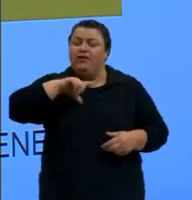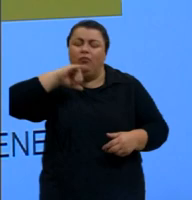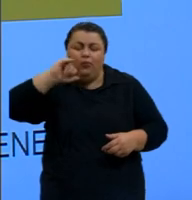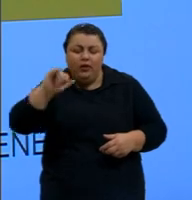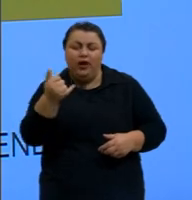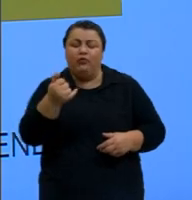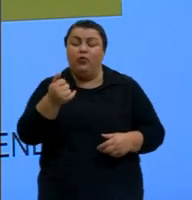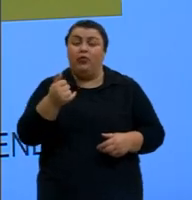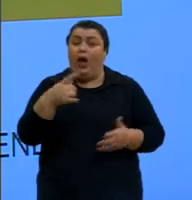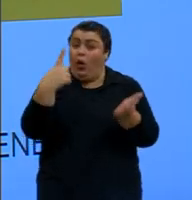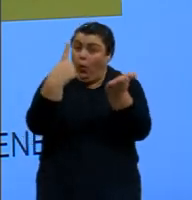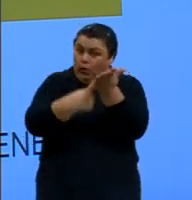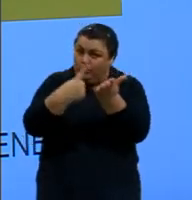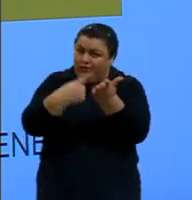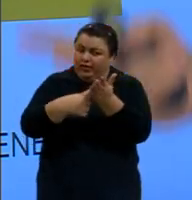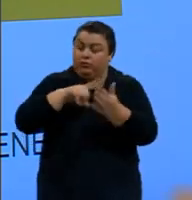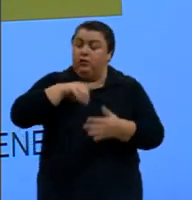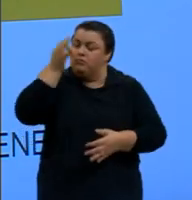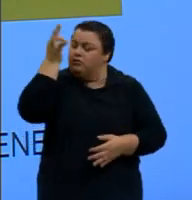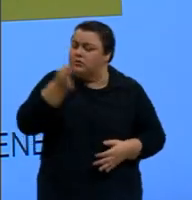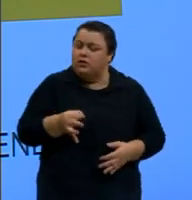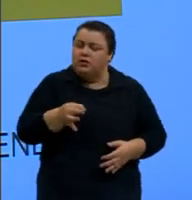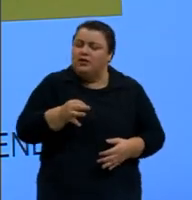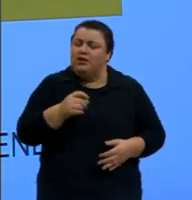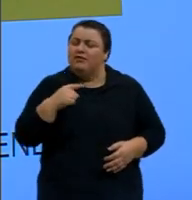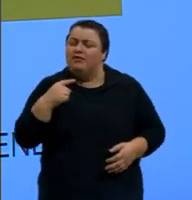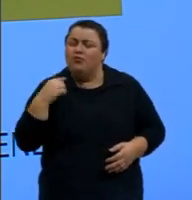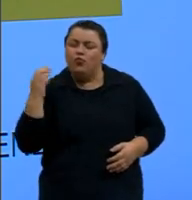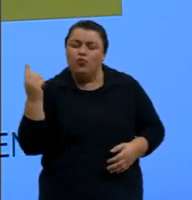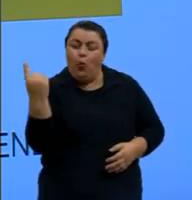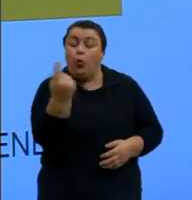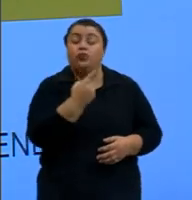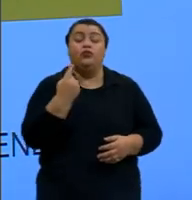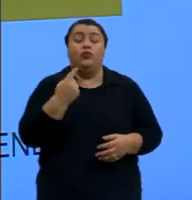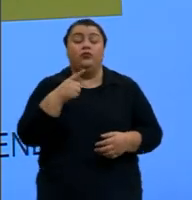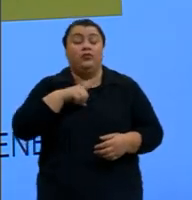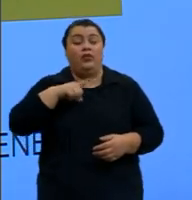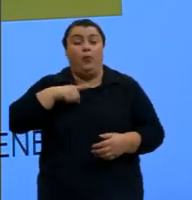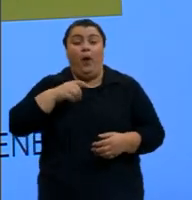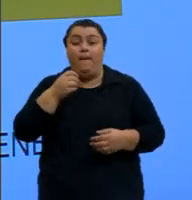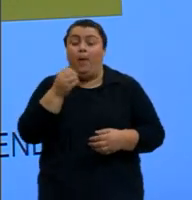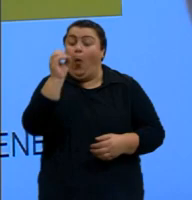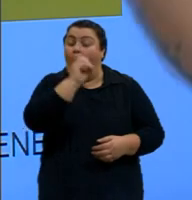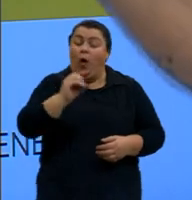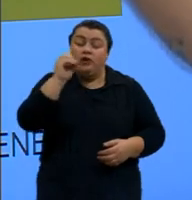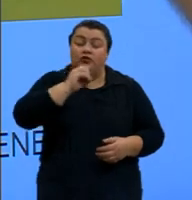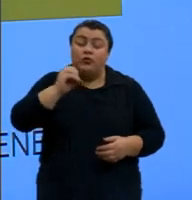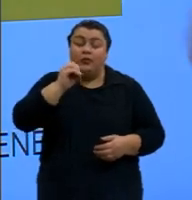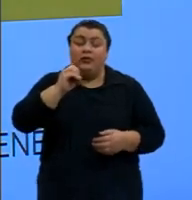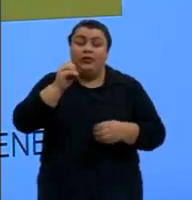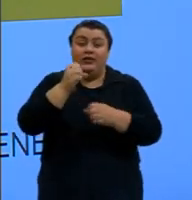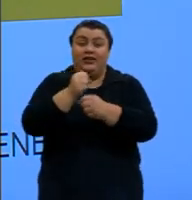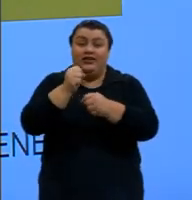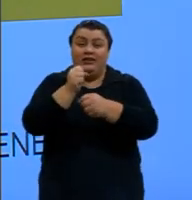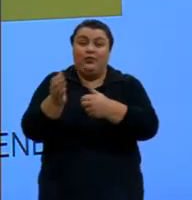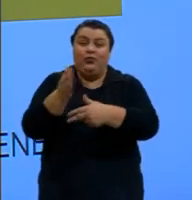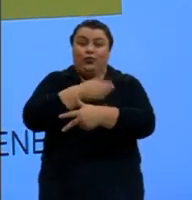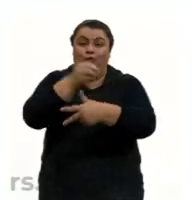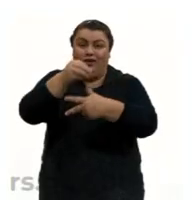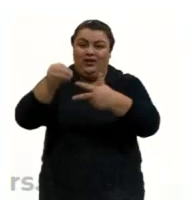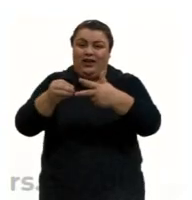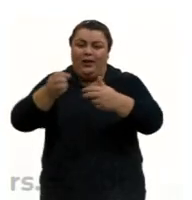eu tenho certeza que todos nós vamos tirar uma boa nota no Enem. Então, partiu passar 2022.